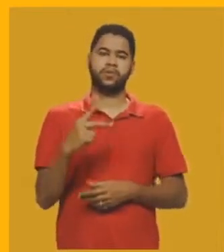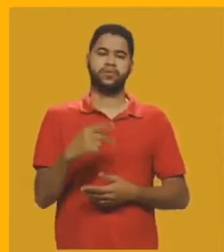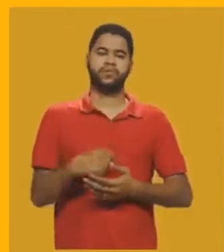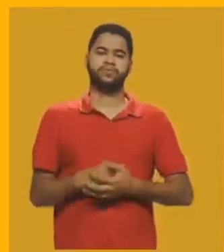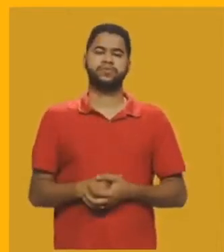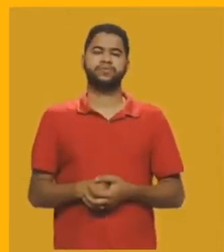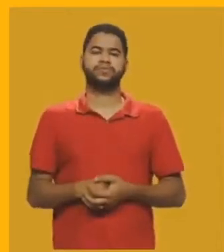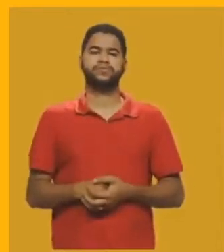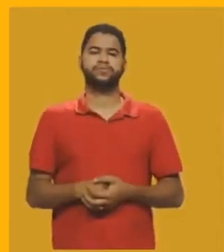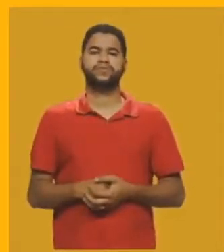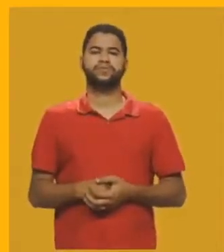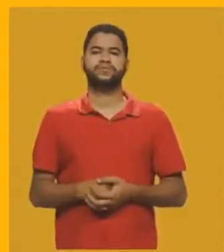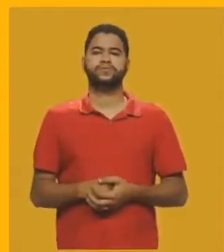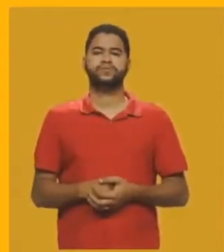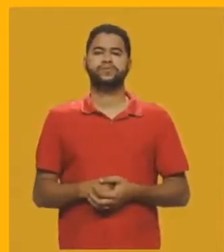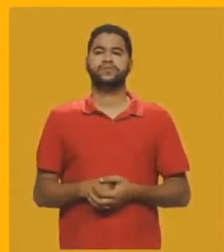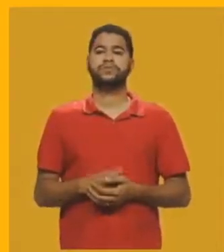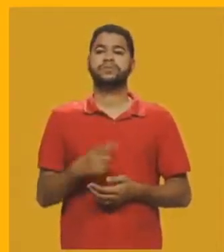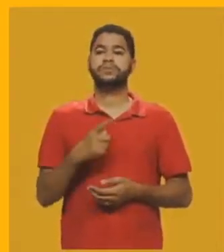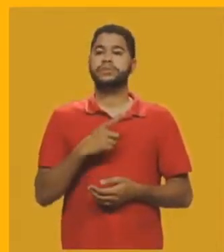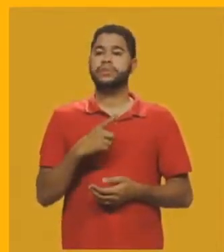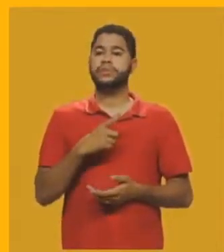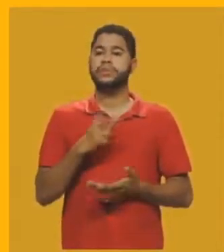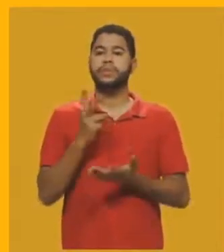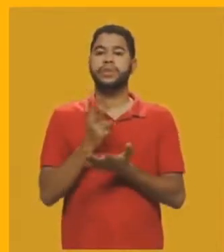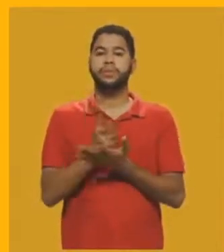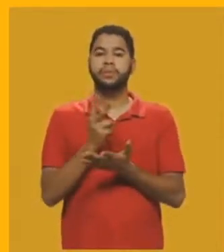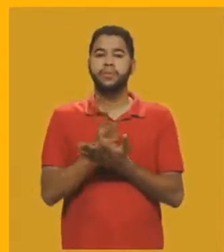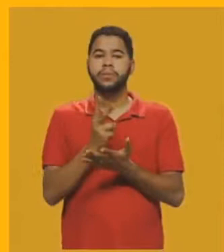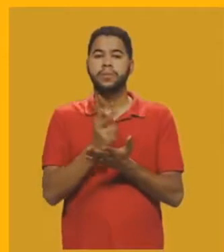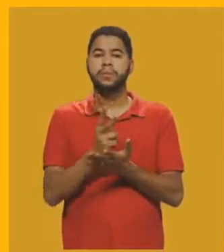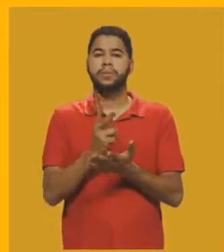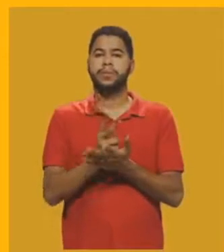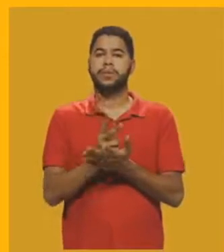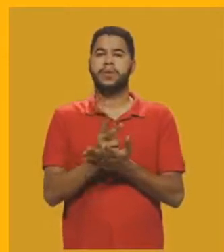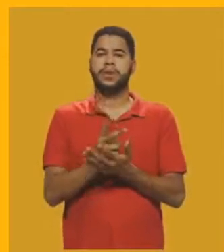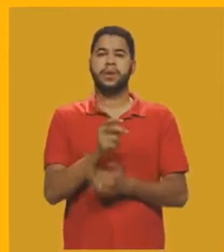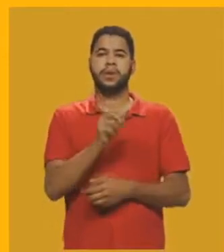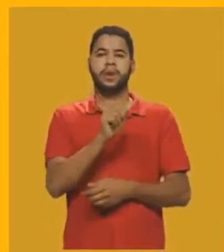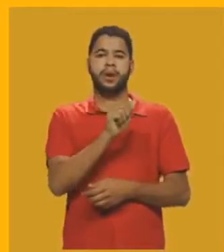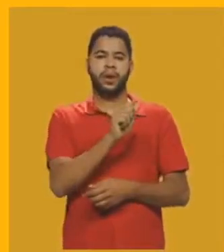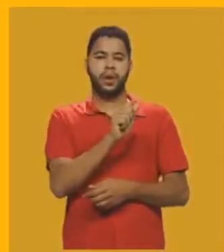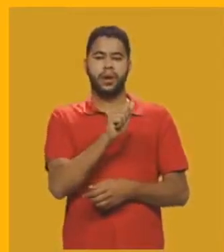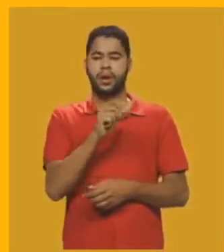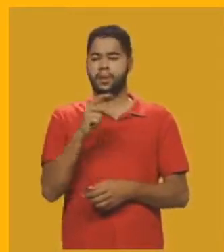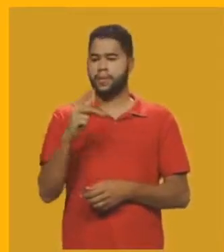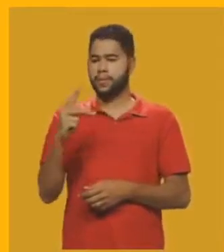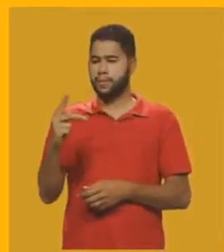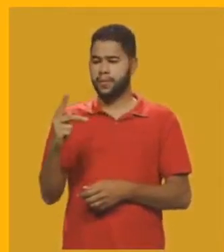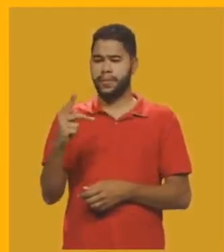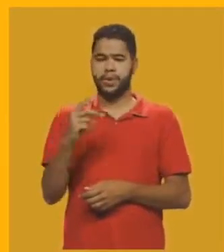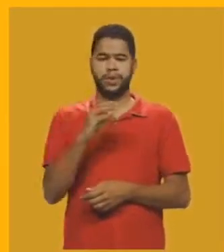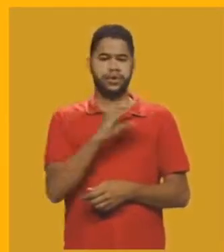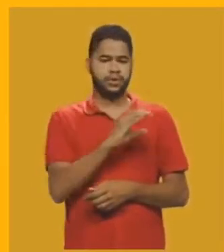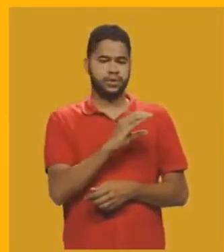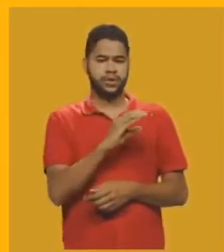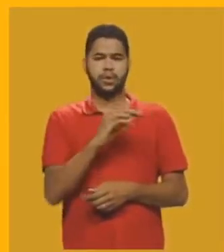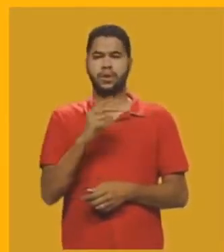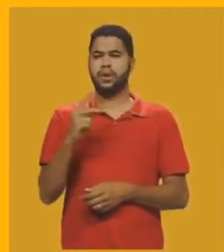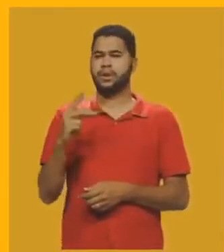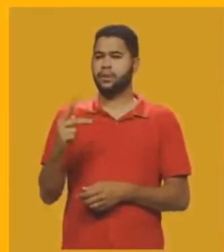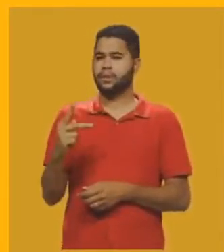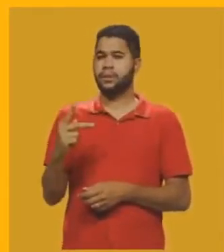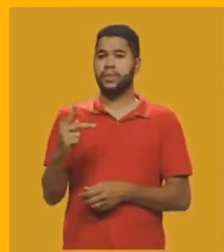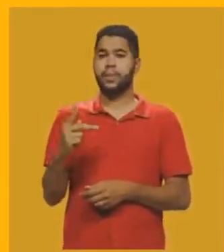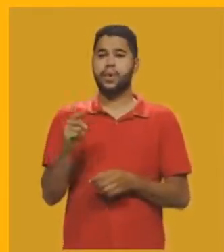Então, eu tenho a mesma distância de A até P, de C até P, então eu tenho